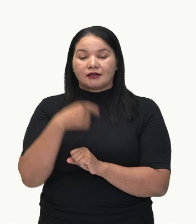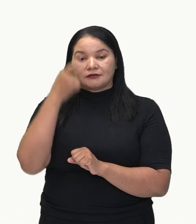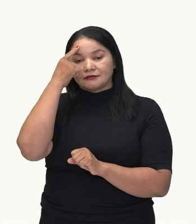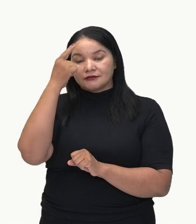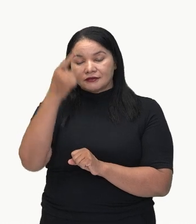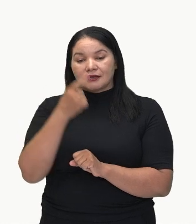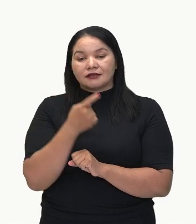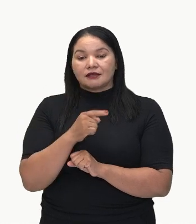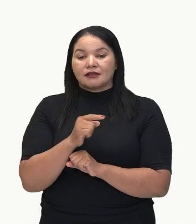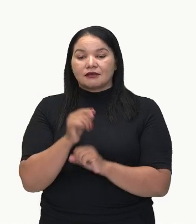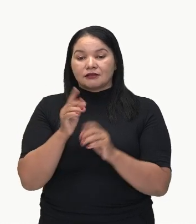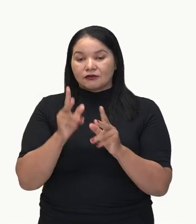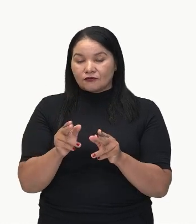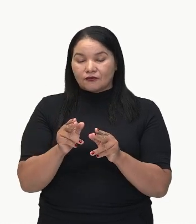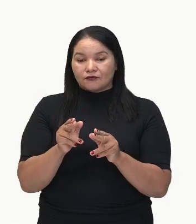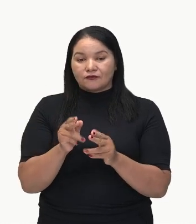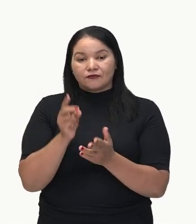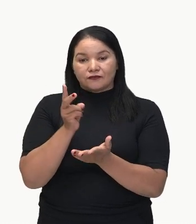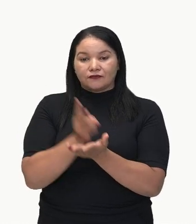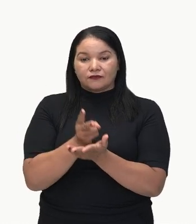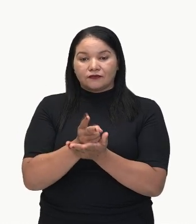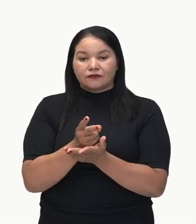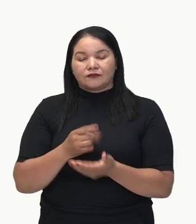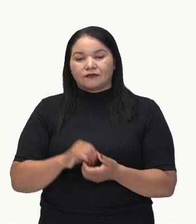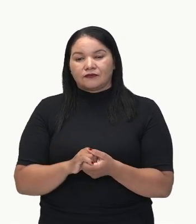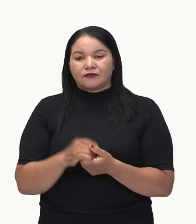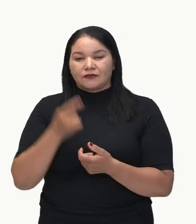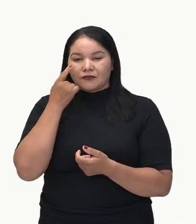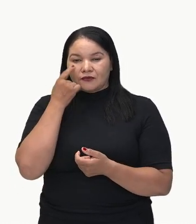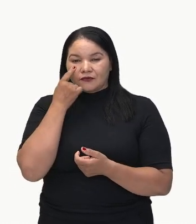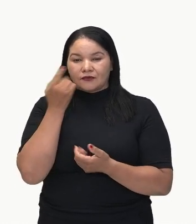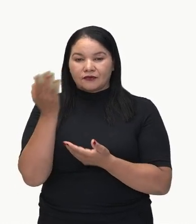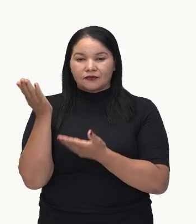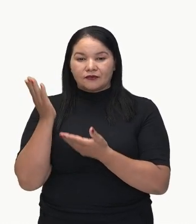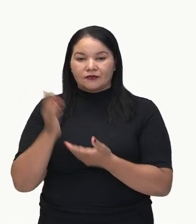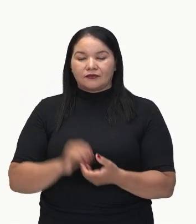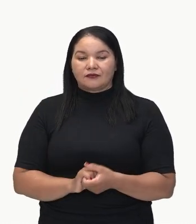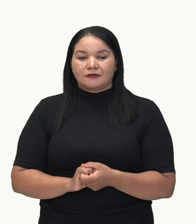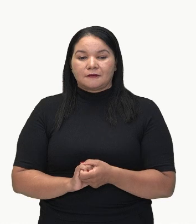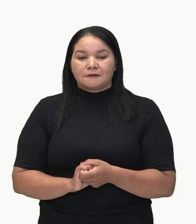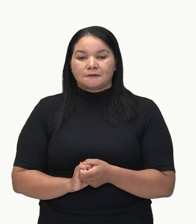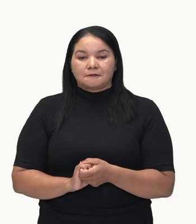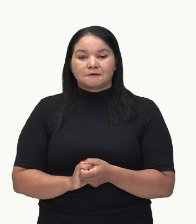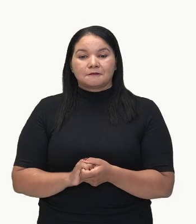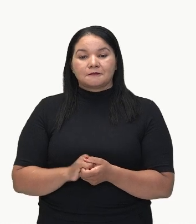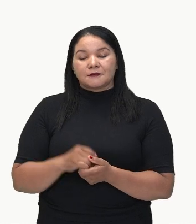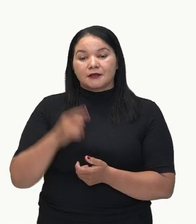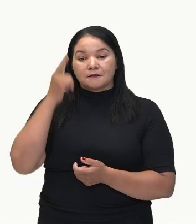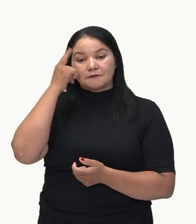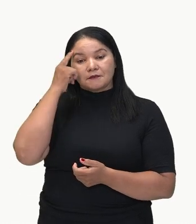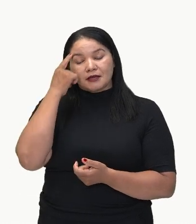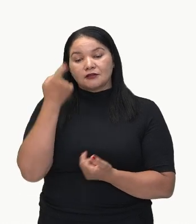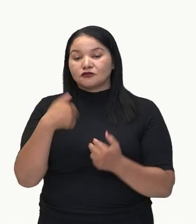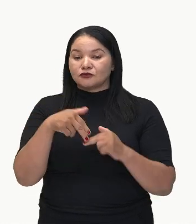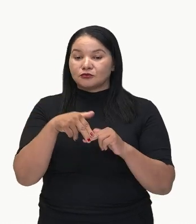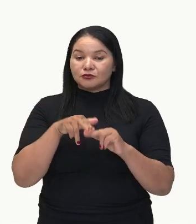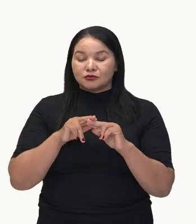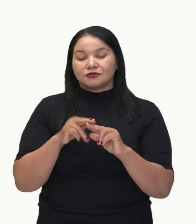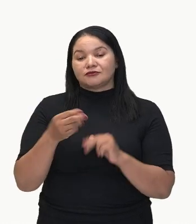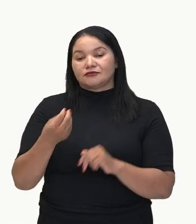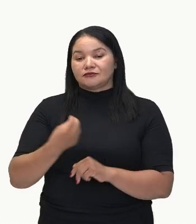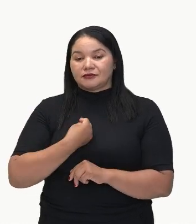Penso, portanto existo. Traz a ideia de conclusão. Penso, por isso existo.